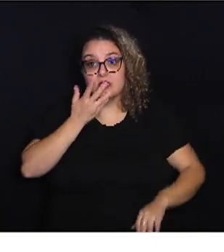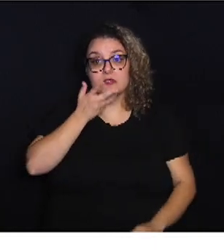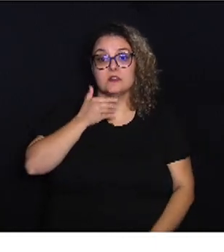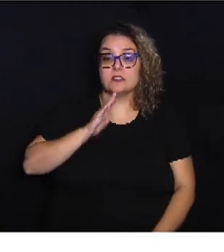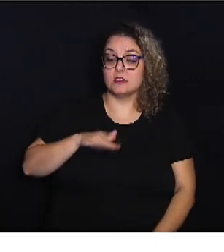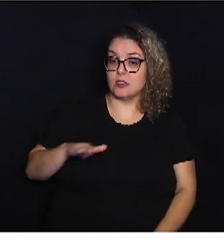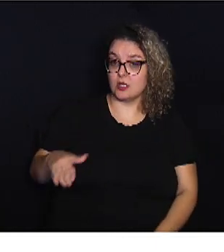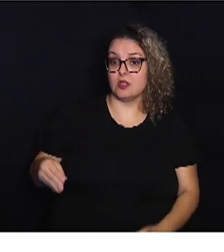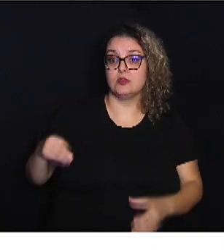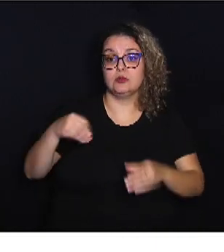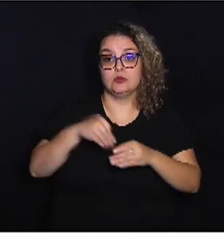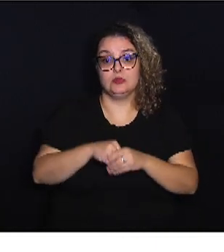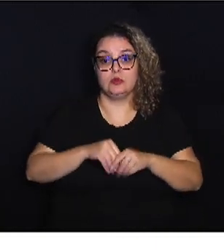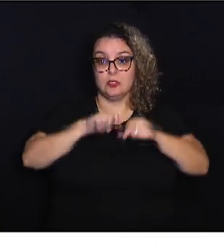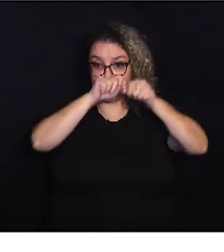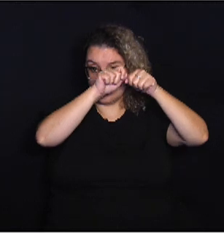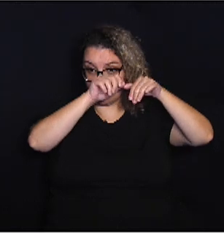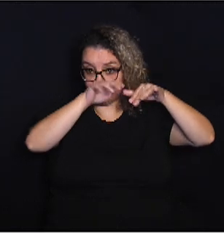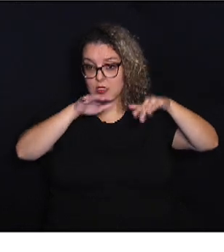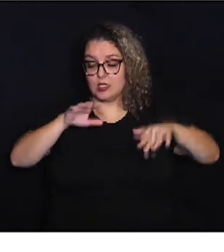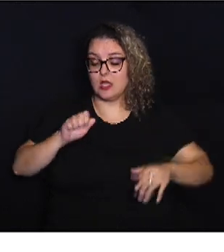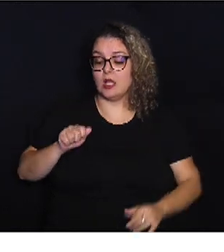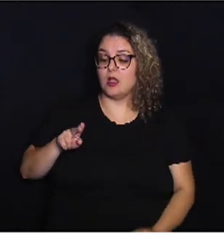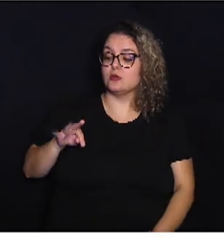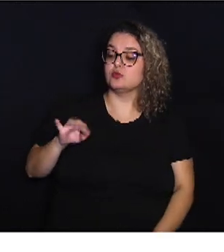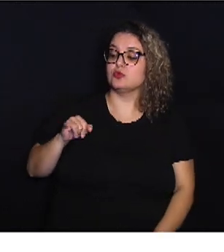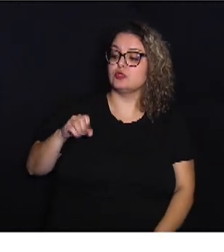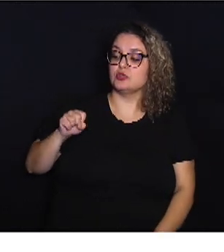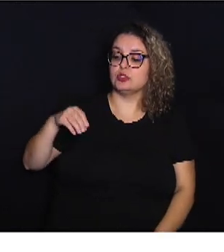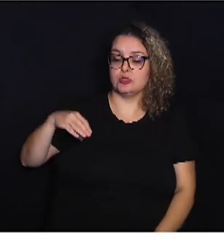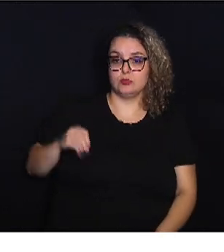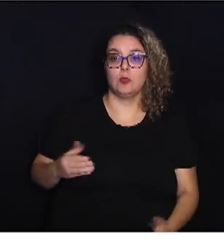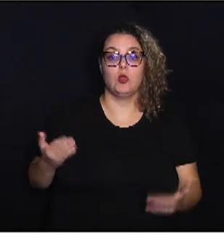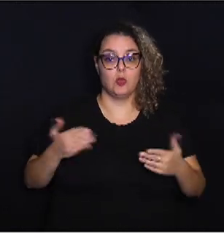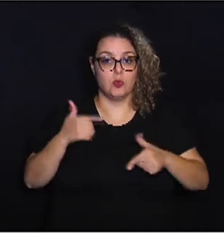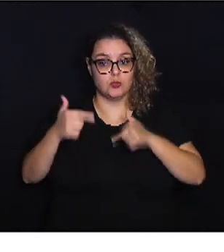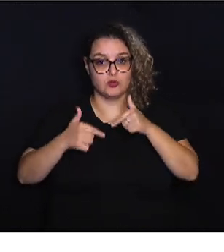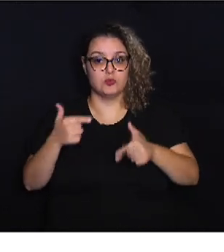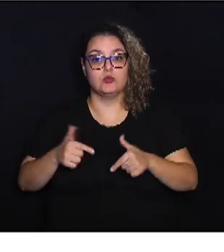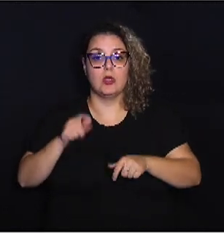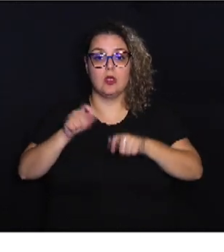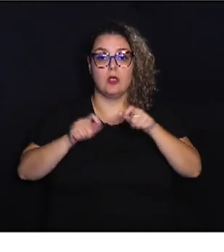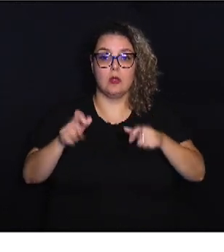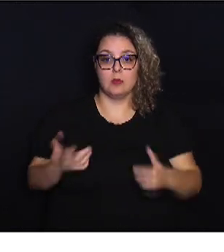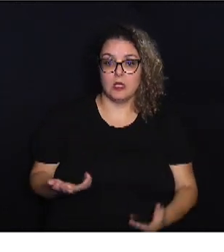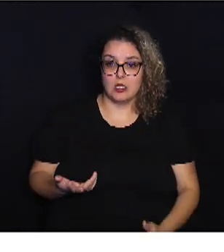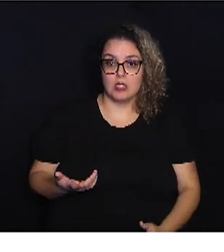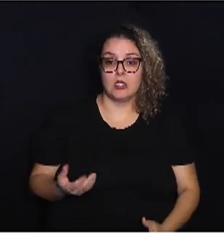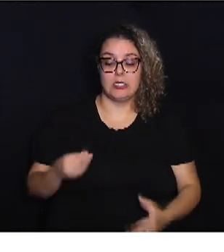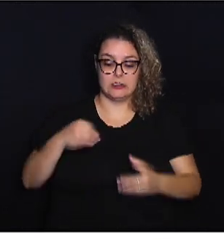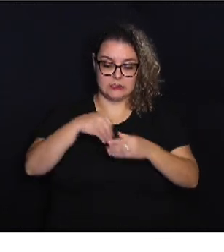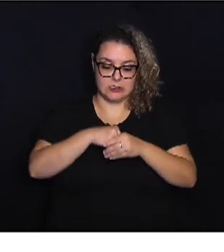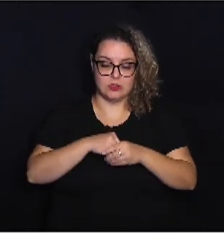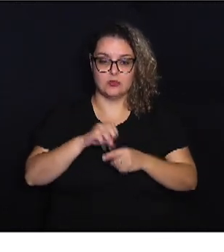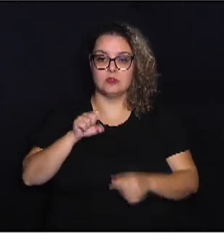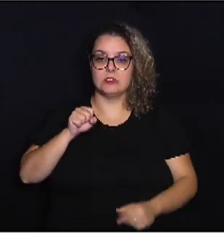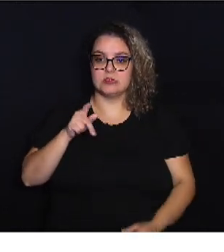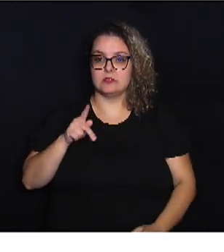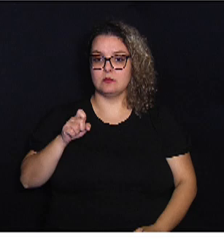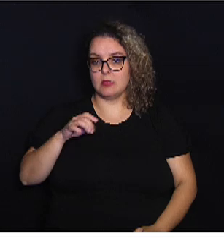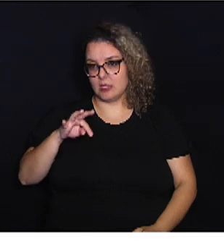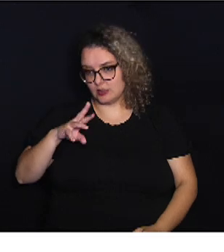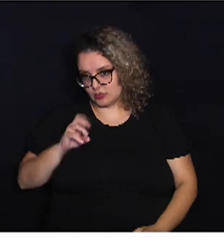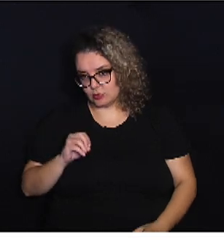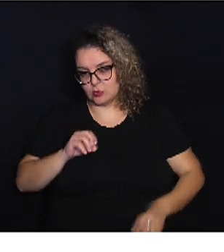estão dentro do espectro do autismo. Hoje, eu trabalho com pessoas que estão dentro do espectro do autismo. Então,